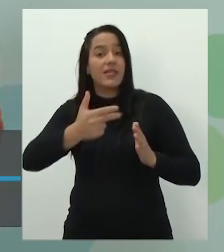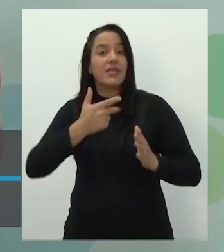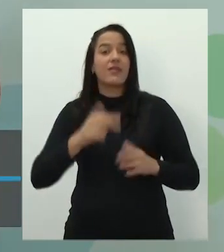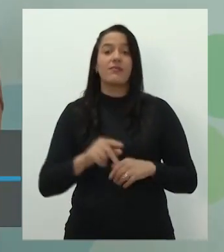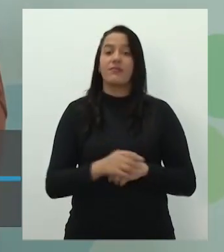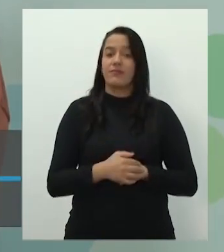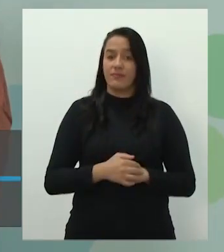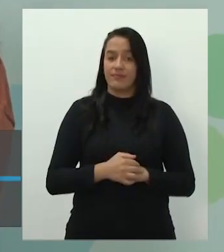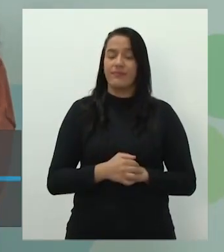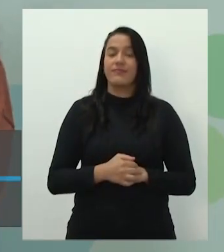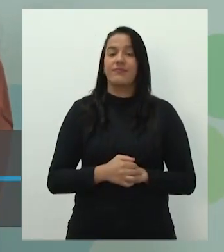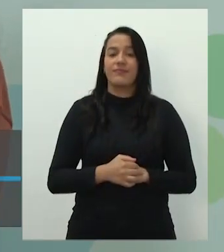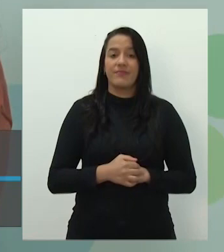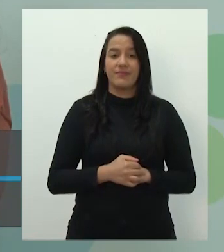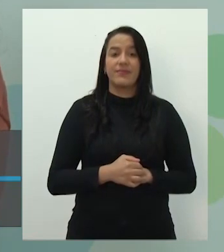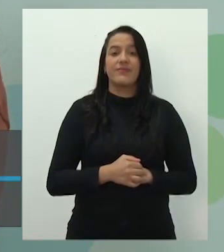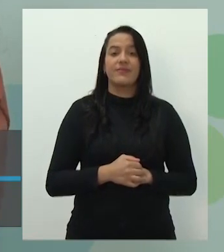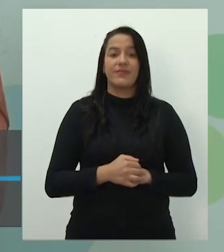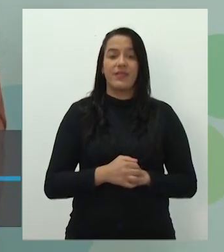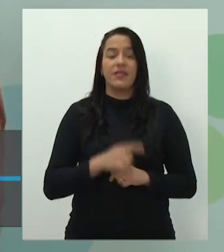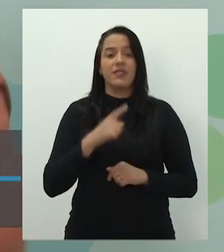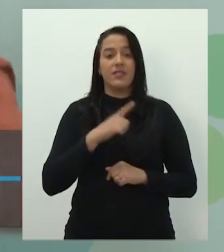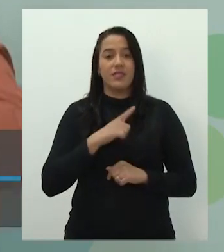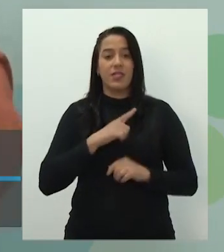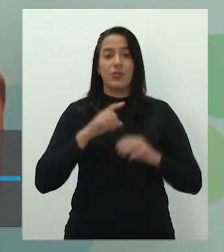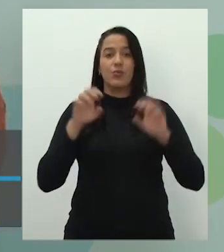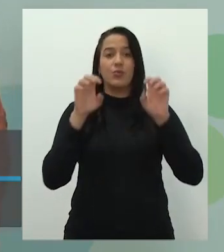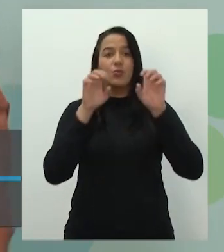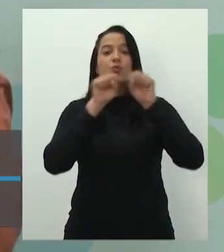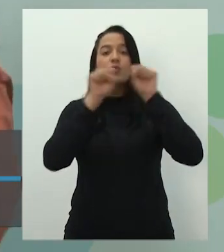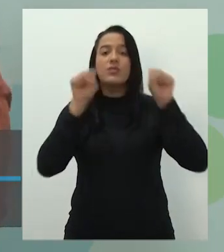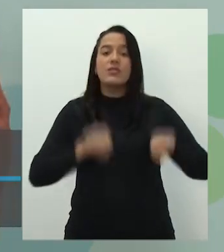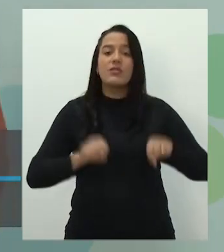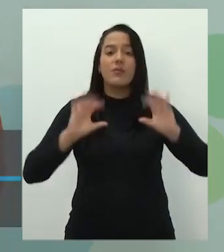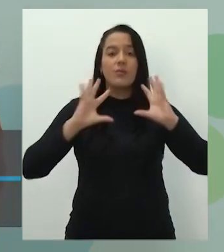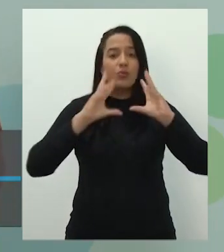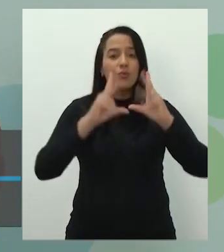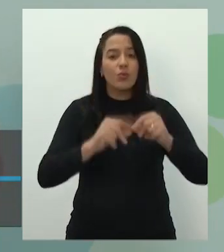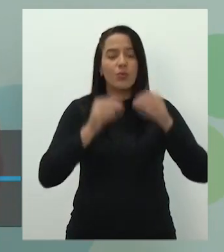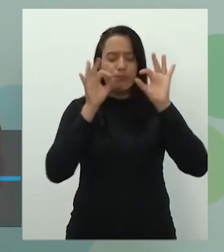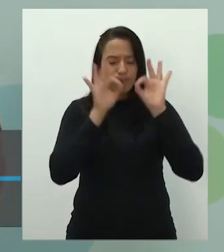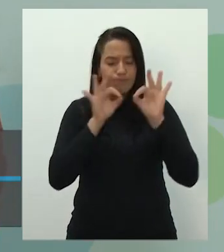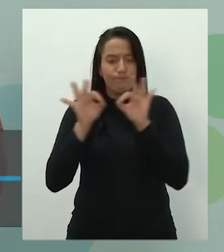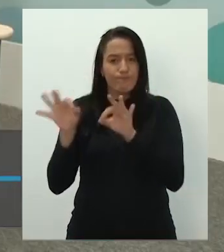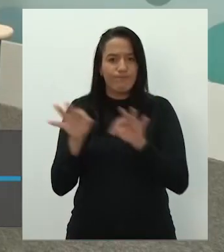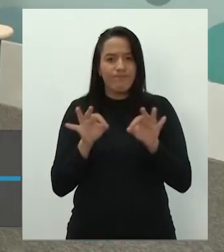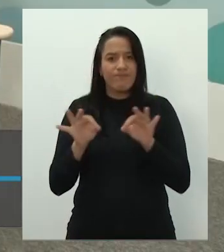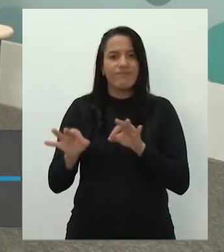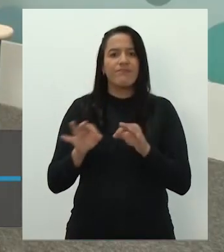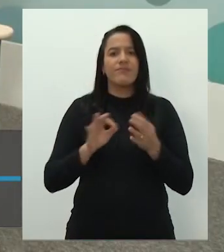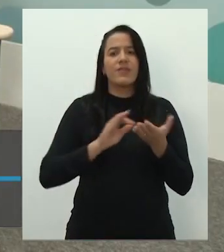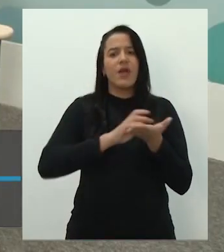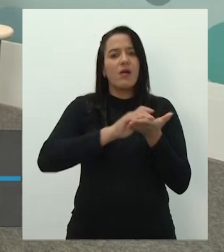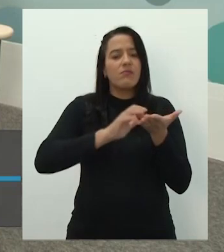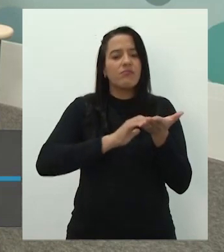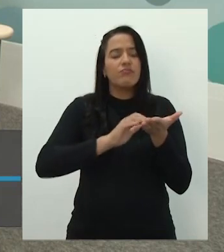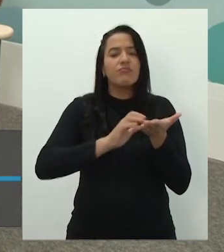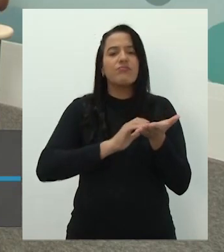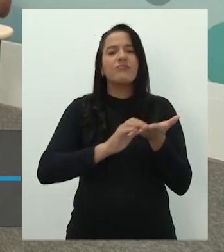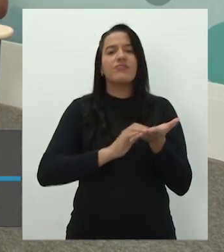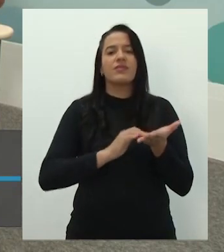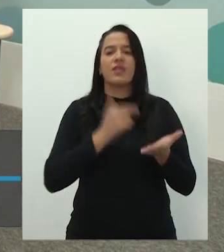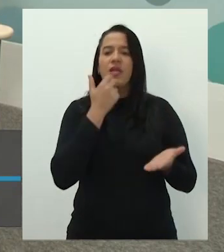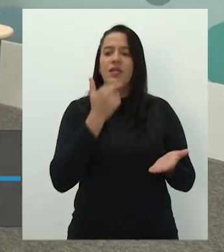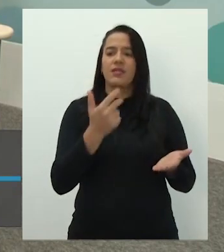sistema todo fechadinho, tá bom? Sistema, língua, como o professor Mauro é professor de inglês, é um sistema,